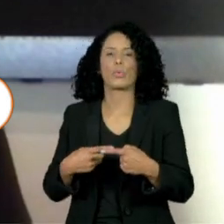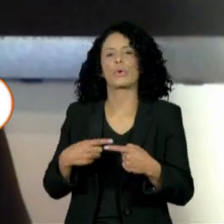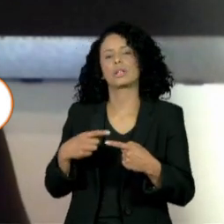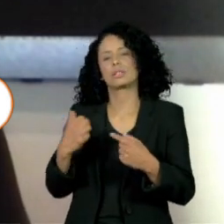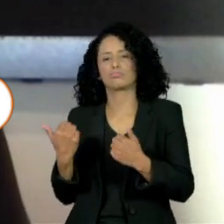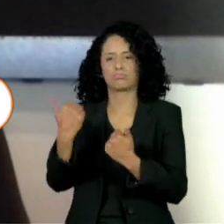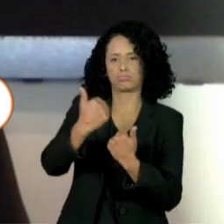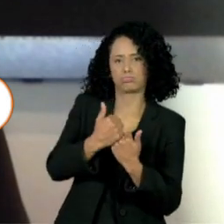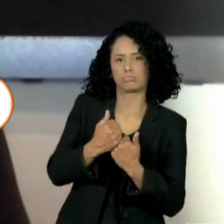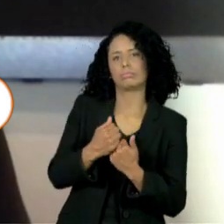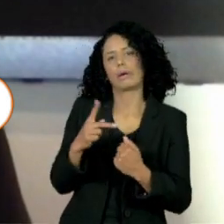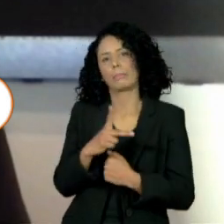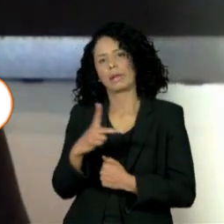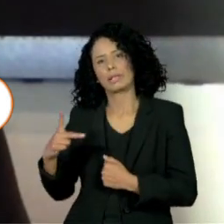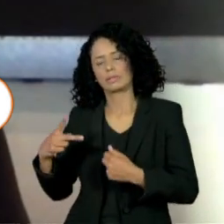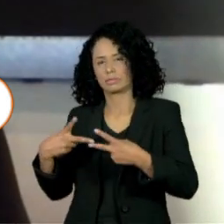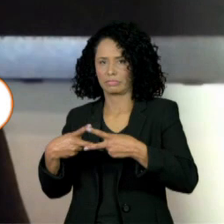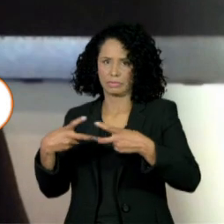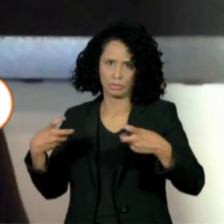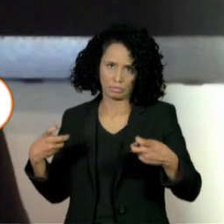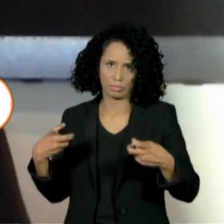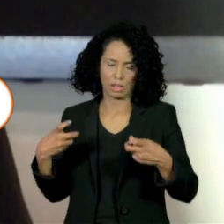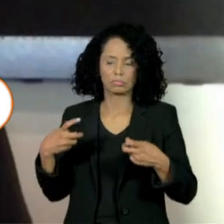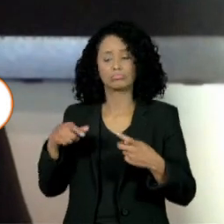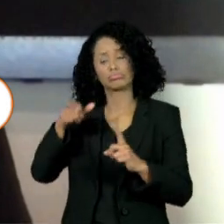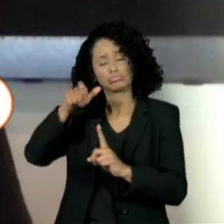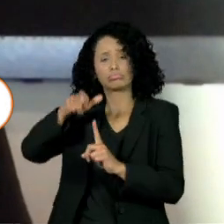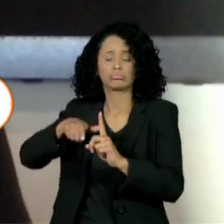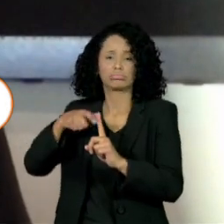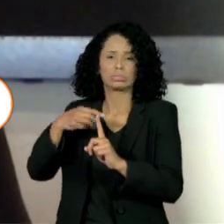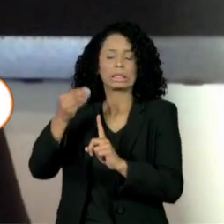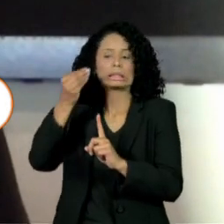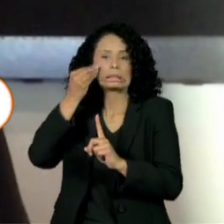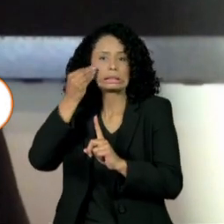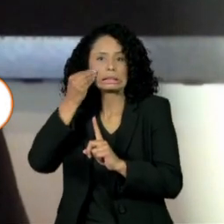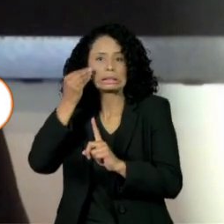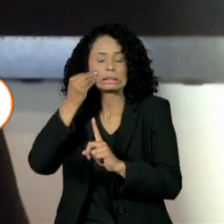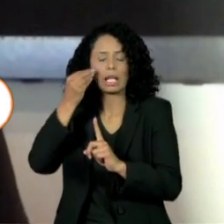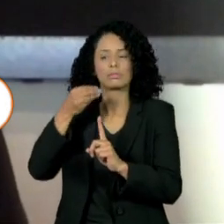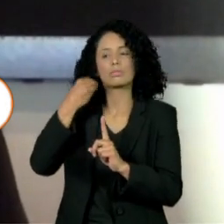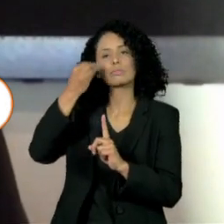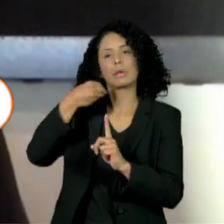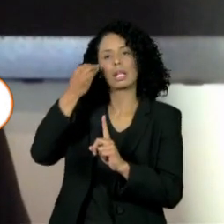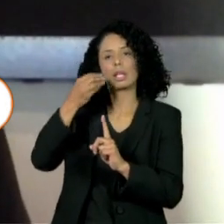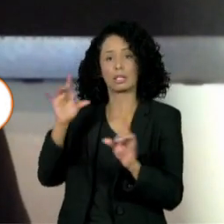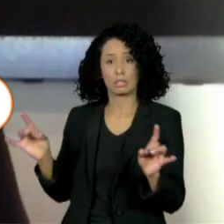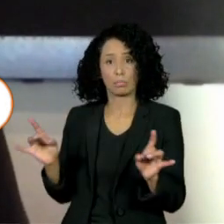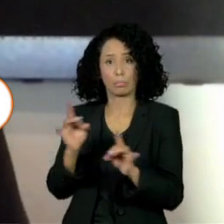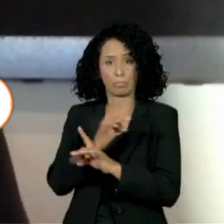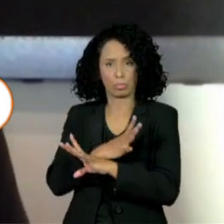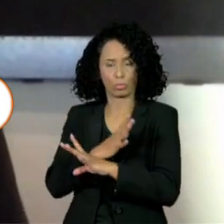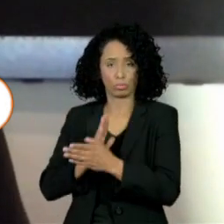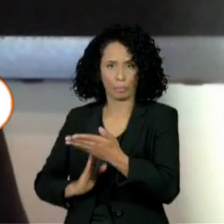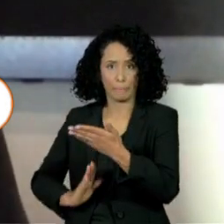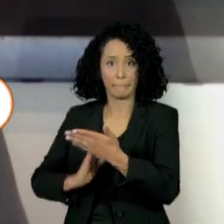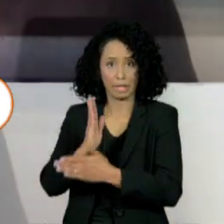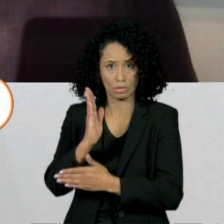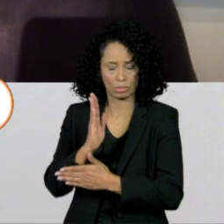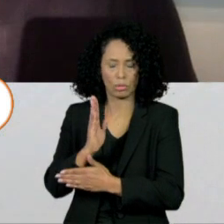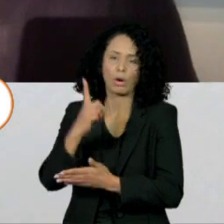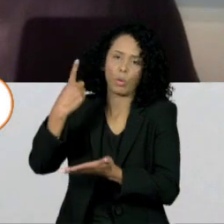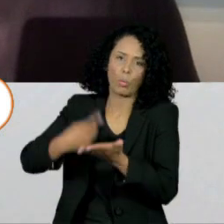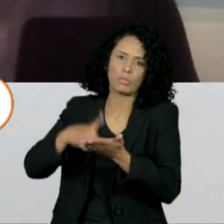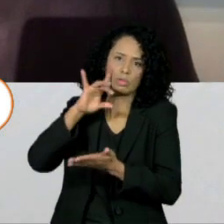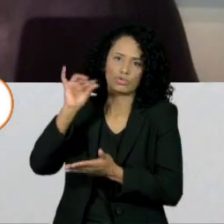a empresa tem lá as regras dela, ela vai fazer o teste e, caso ele passe, vai ser marcada uma assembleia, uma assembleia geral, e essa assembleia